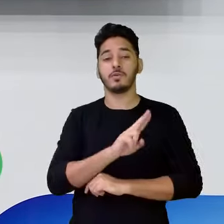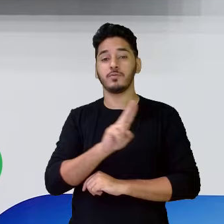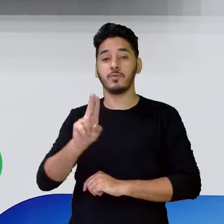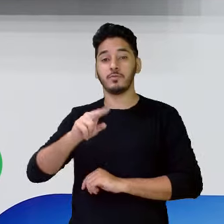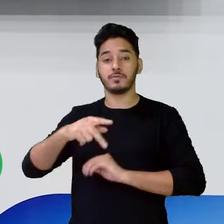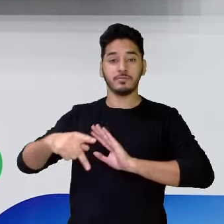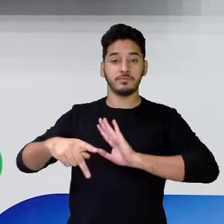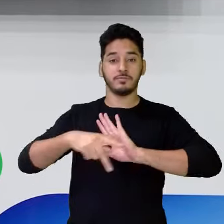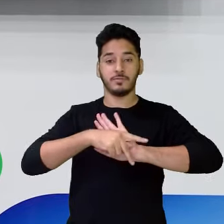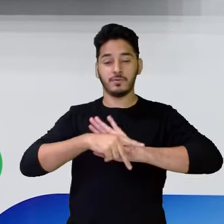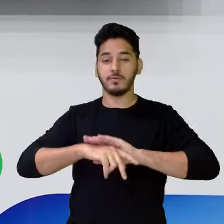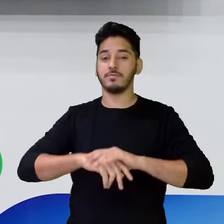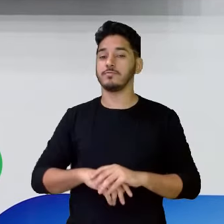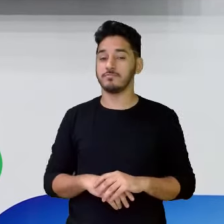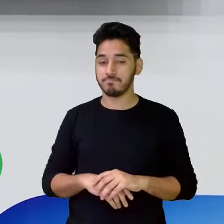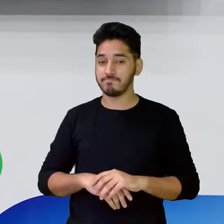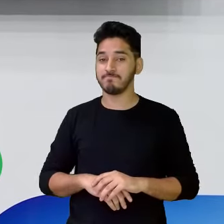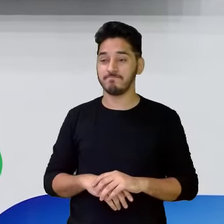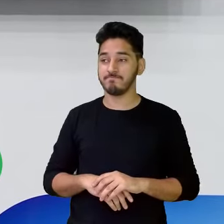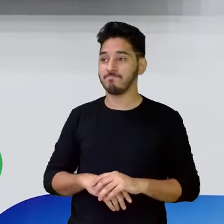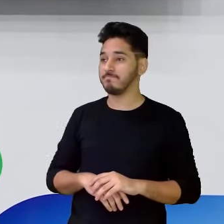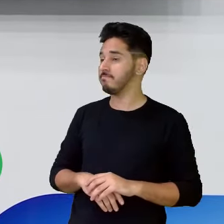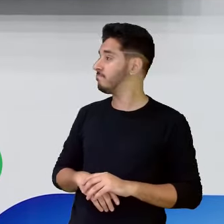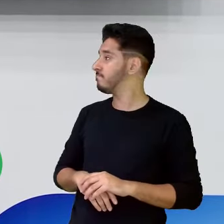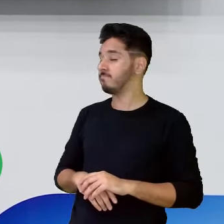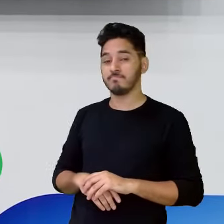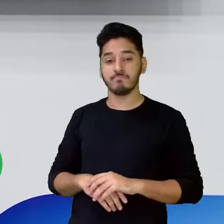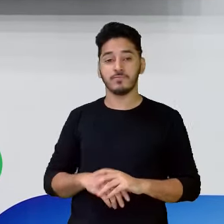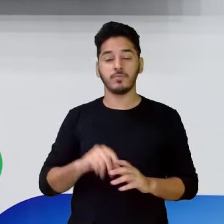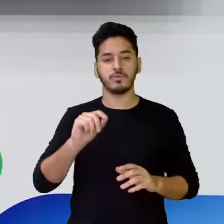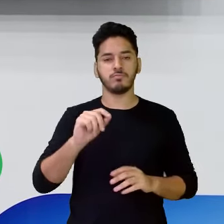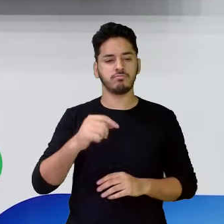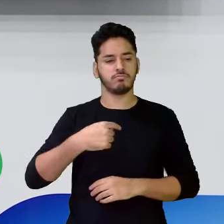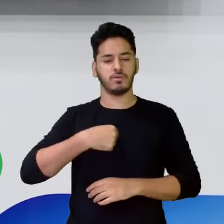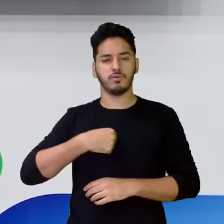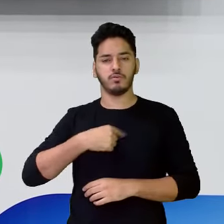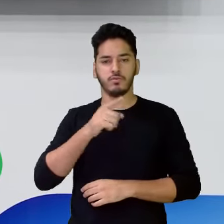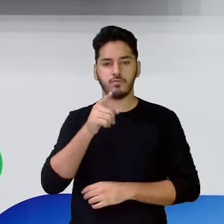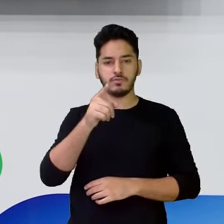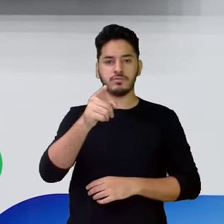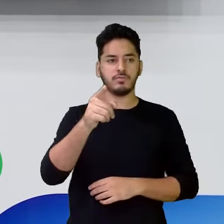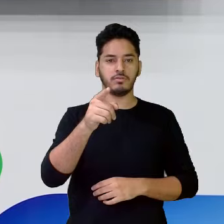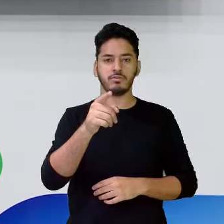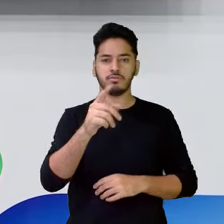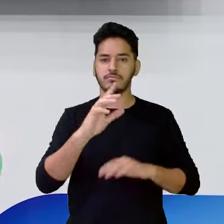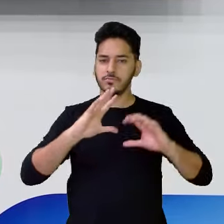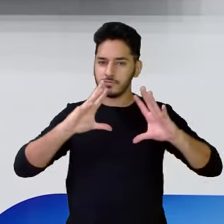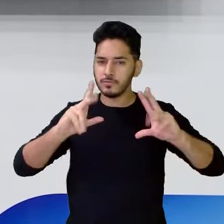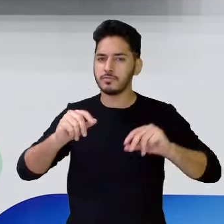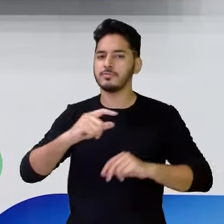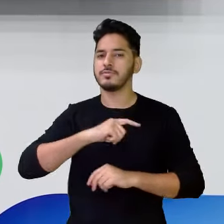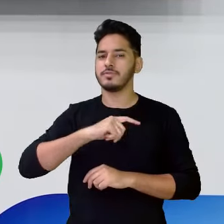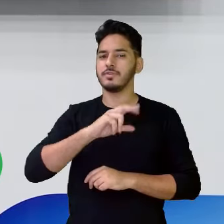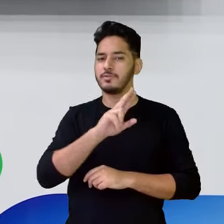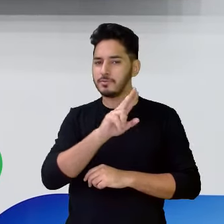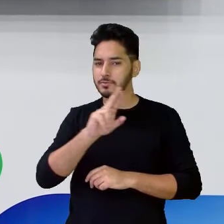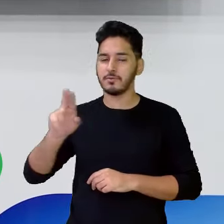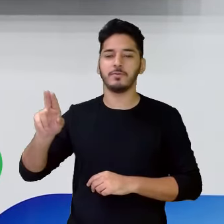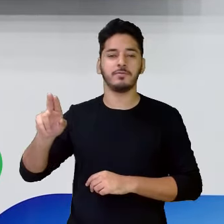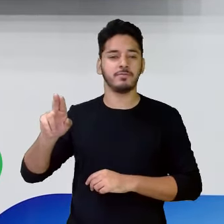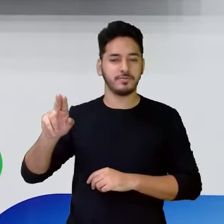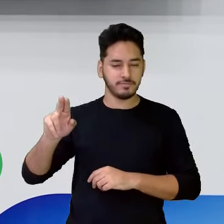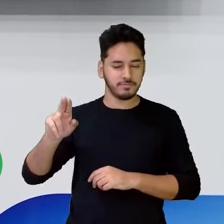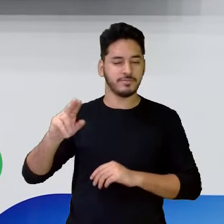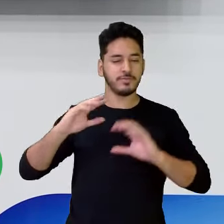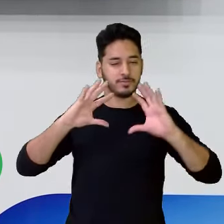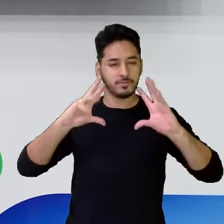Próprios. E aí, eu, você, todo mundo tem um nome, a gente estudou numa aula passada